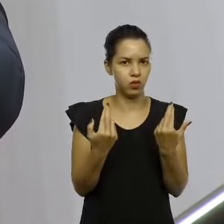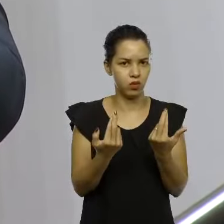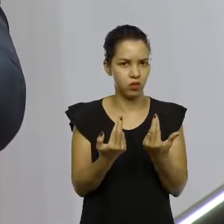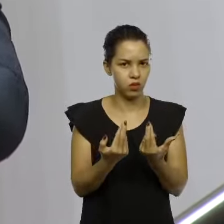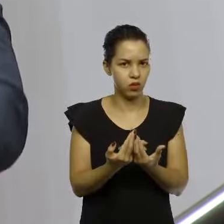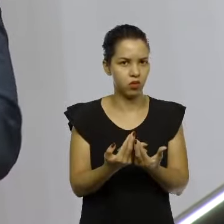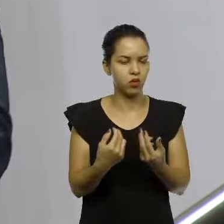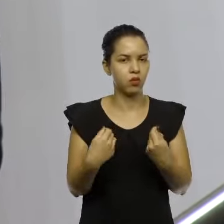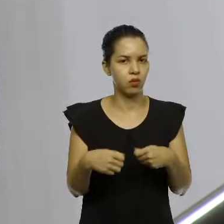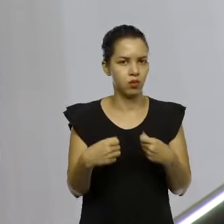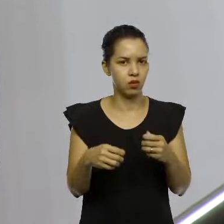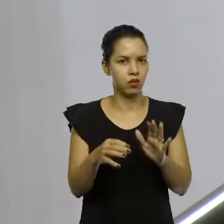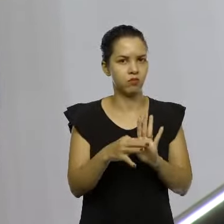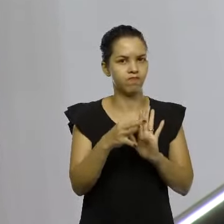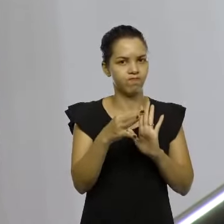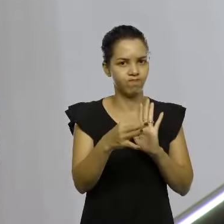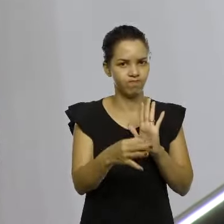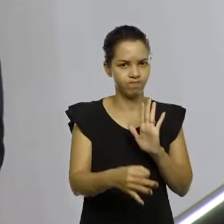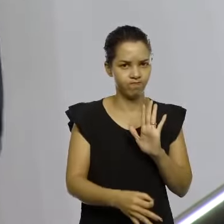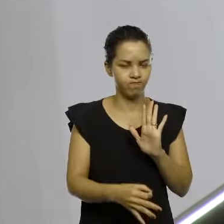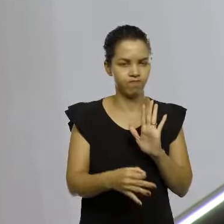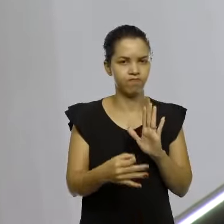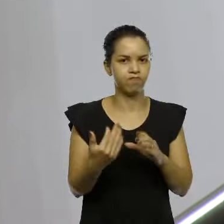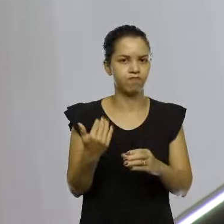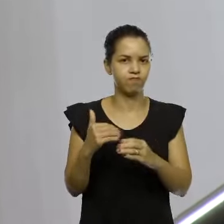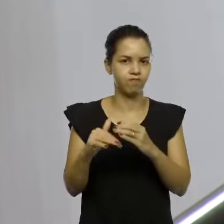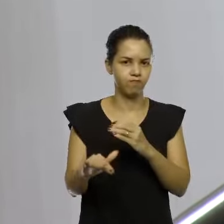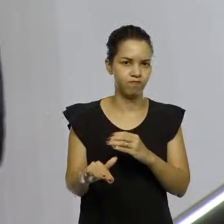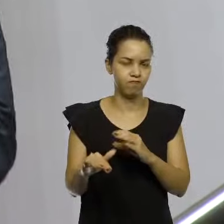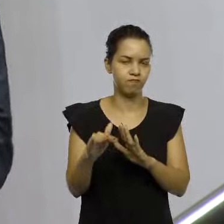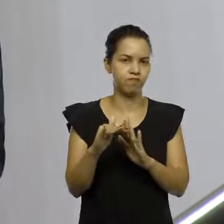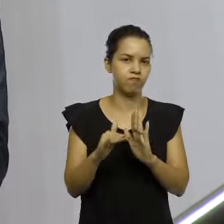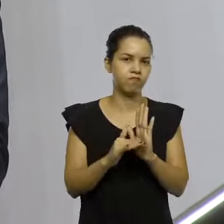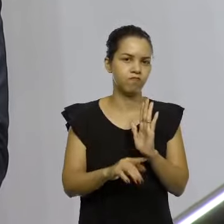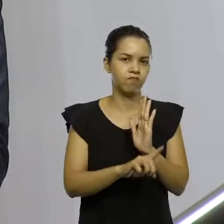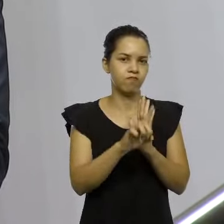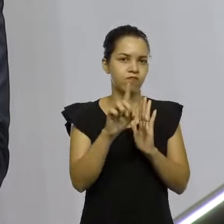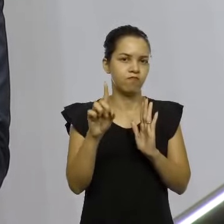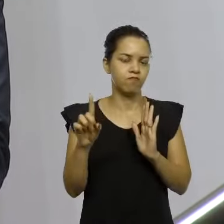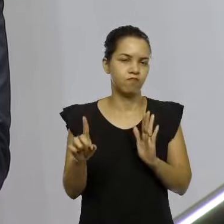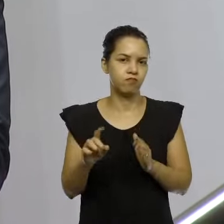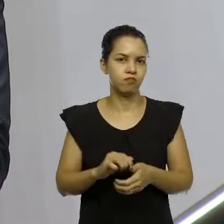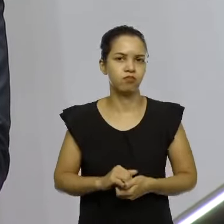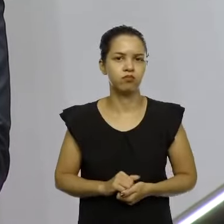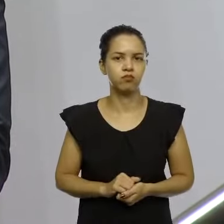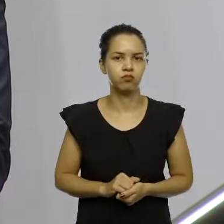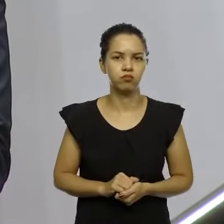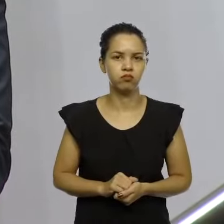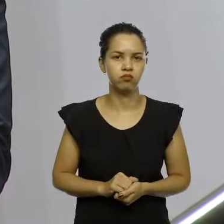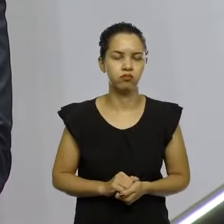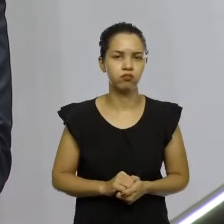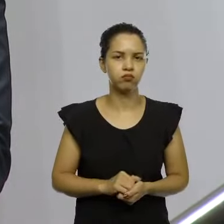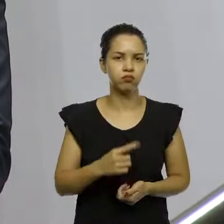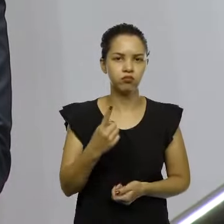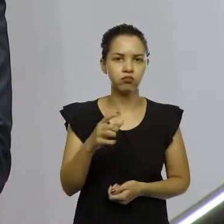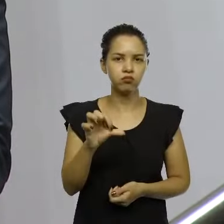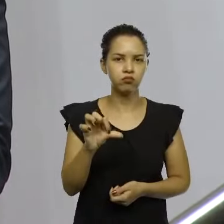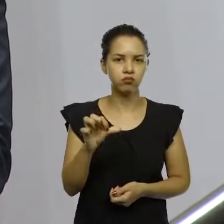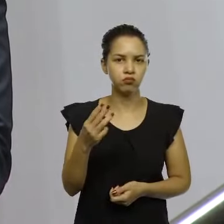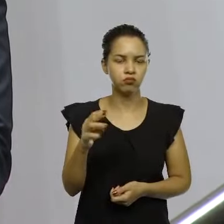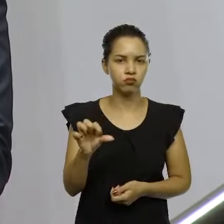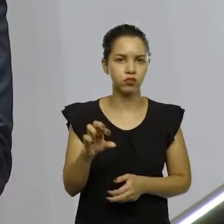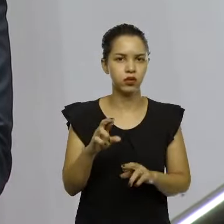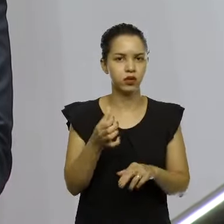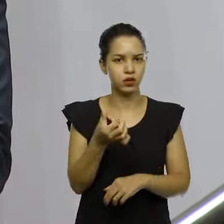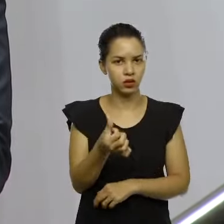parecer e encaminhar para a inclusão da pauta e a ordem do dia. Artigo 139. Seis reuniões ordinárias, com pedido de